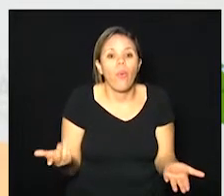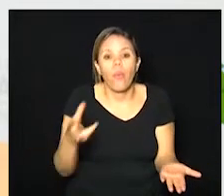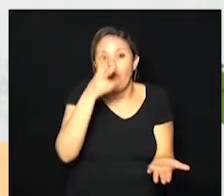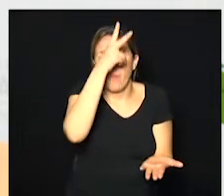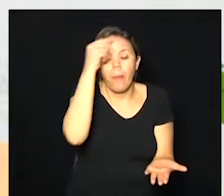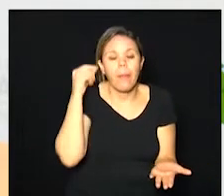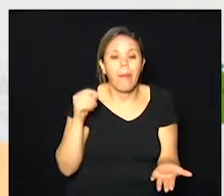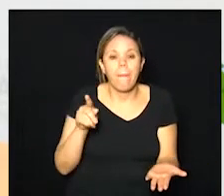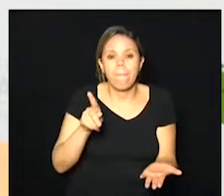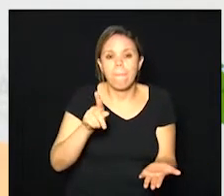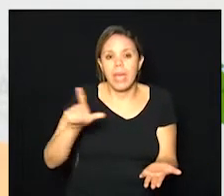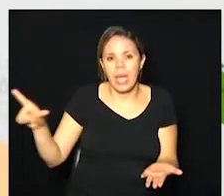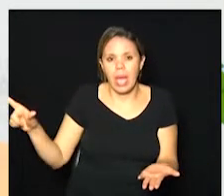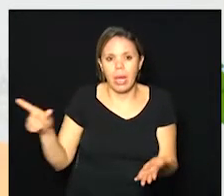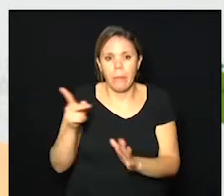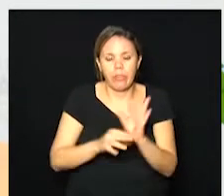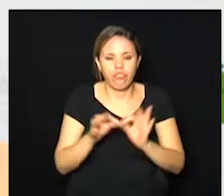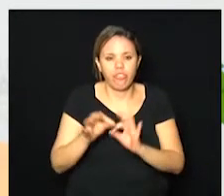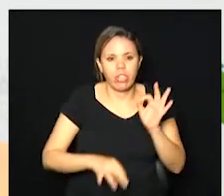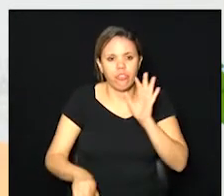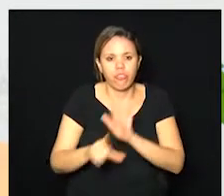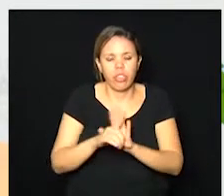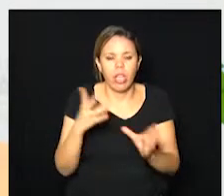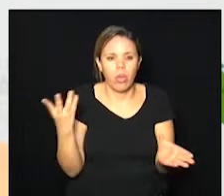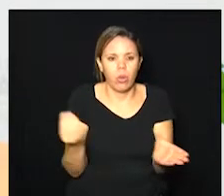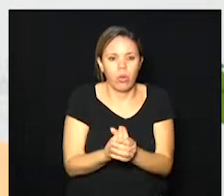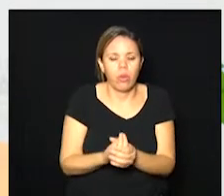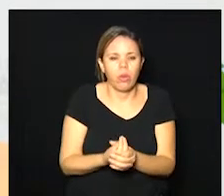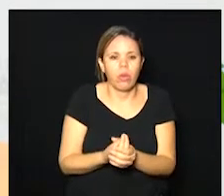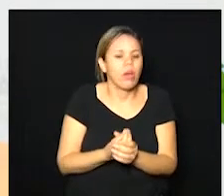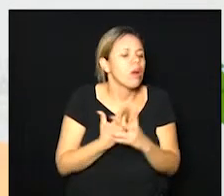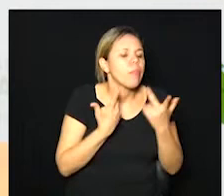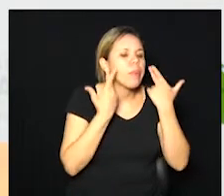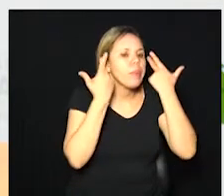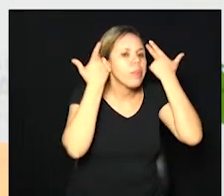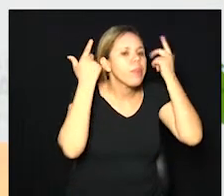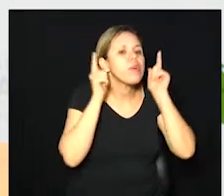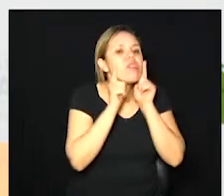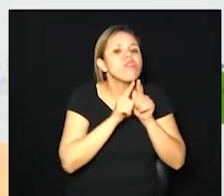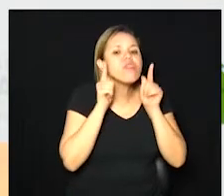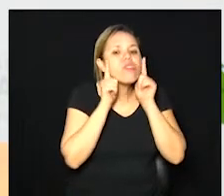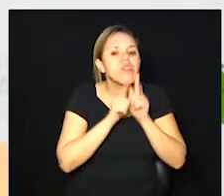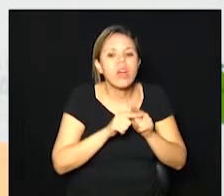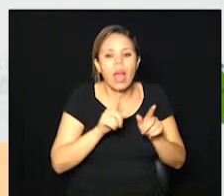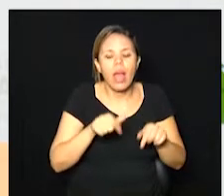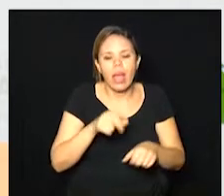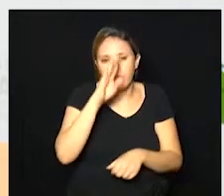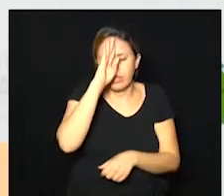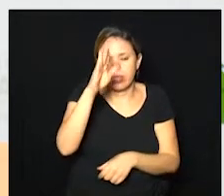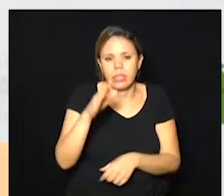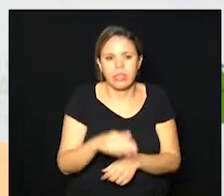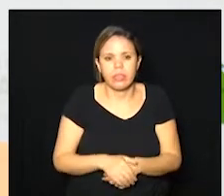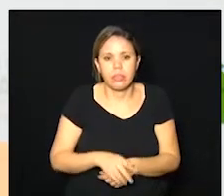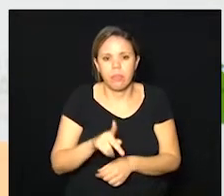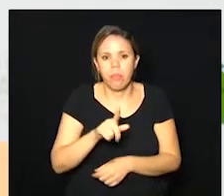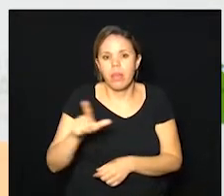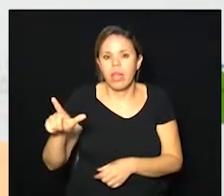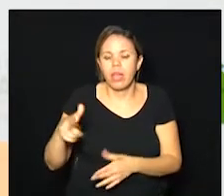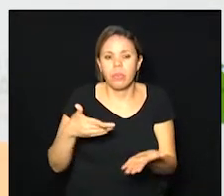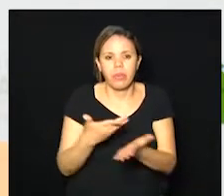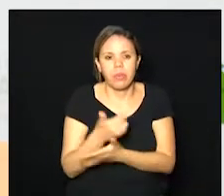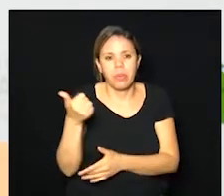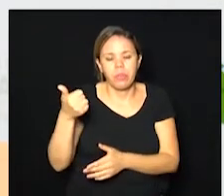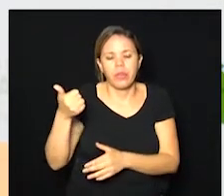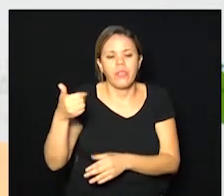o PL projeto de lei que inclui cabeleireiros barbeiros e outros serviços do setor como essenciais o PL chegou a ser aprovado em primeira